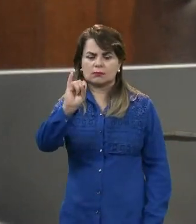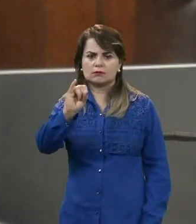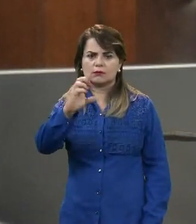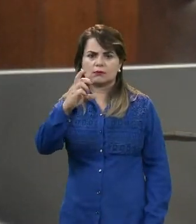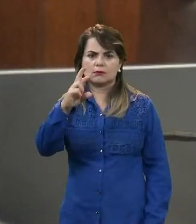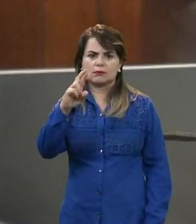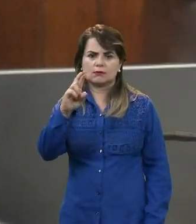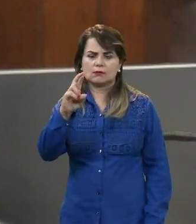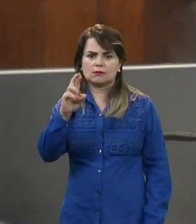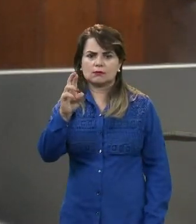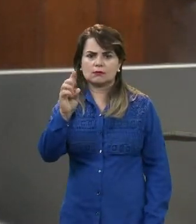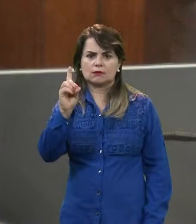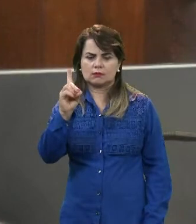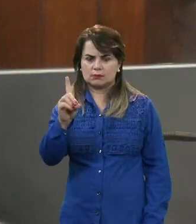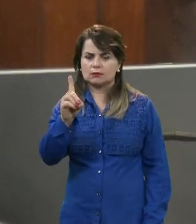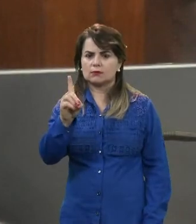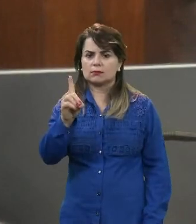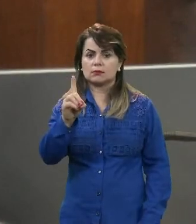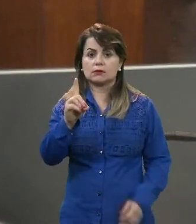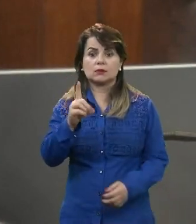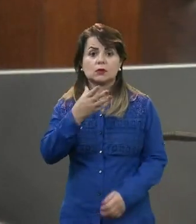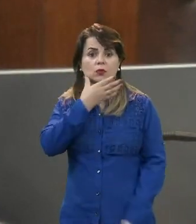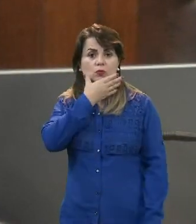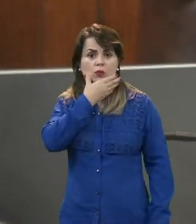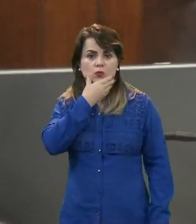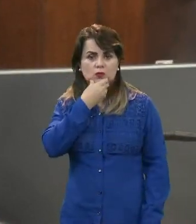O Douglas.